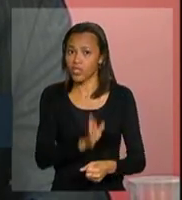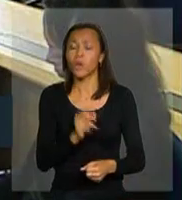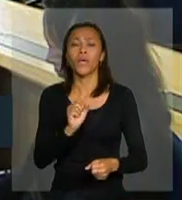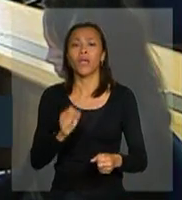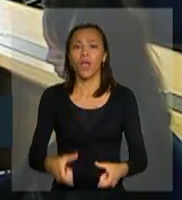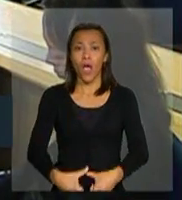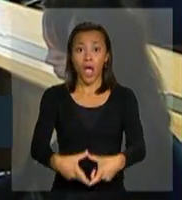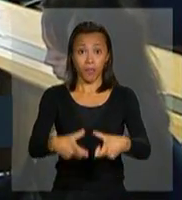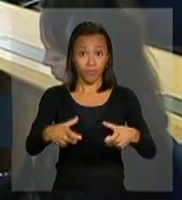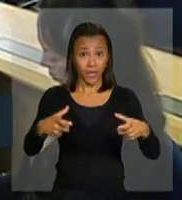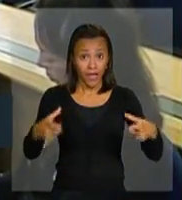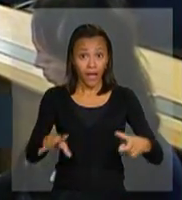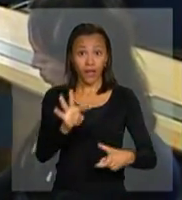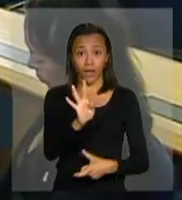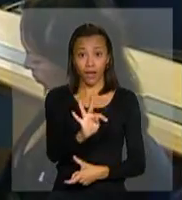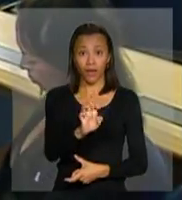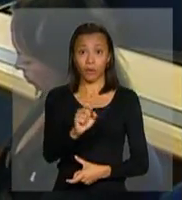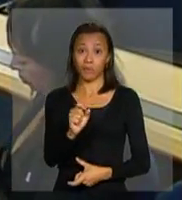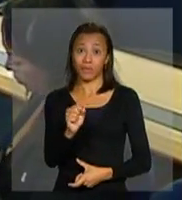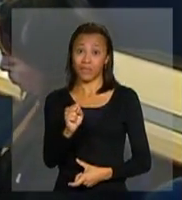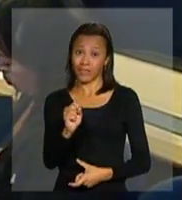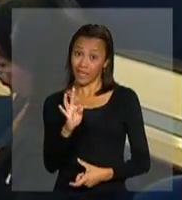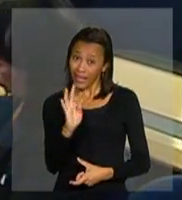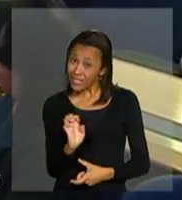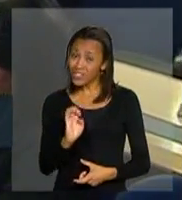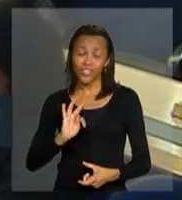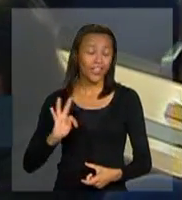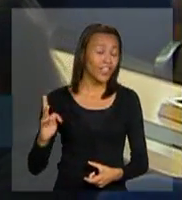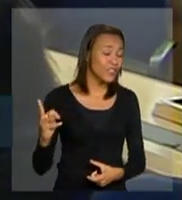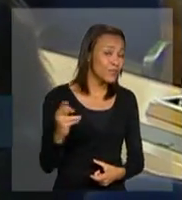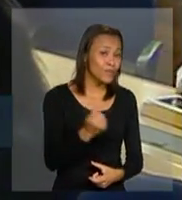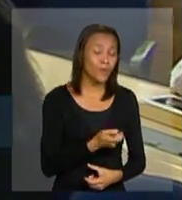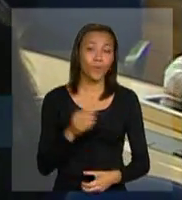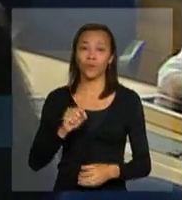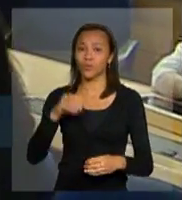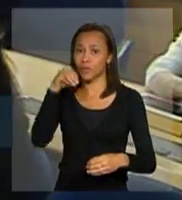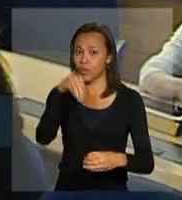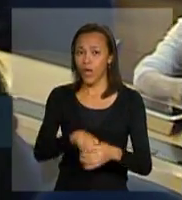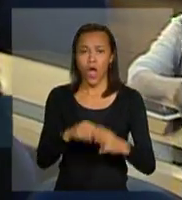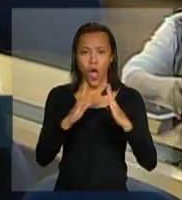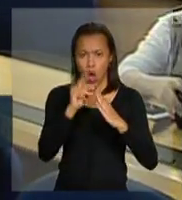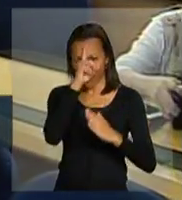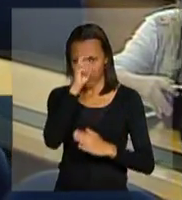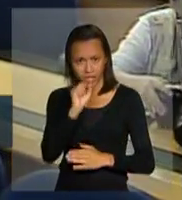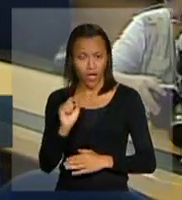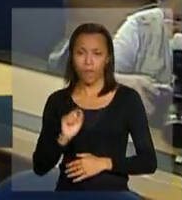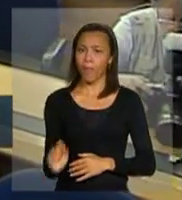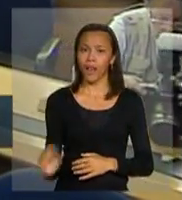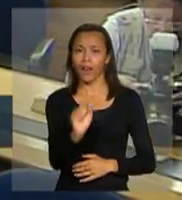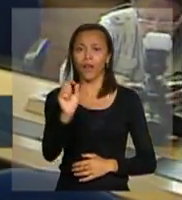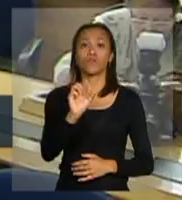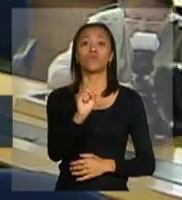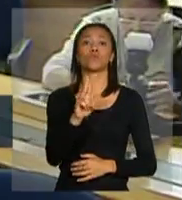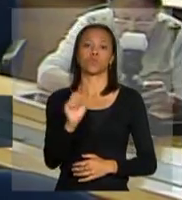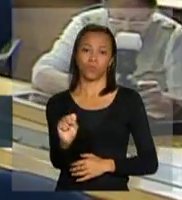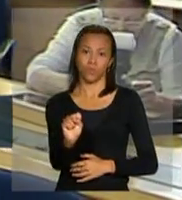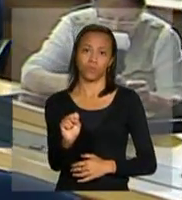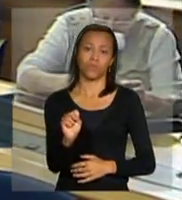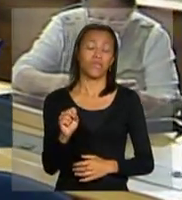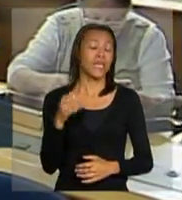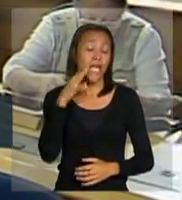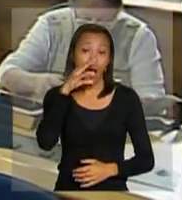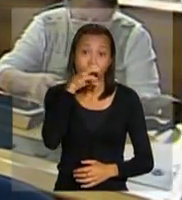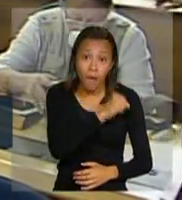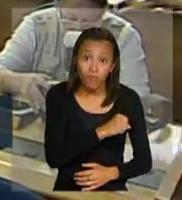ampliarmos a testagem em toda a rede do Sistema Único de Saúde, sobretudo na atenção básica, se utilizando dos testes